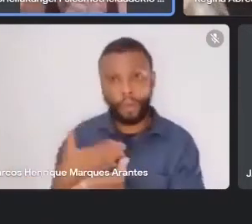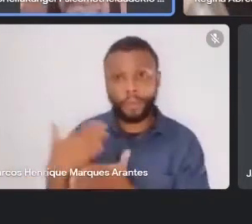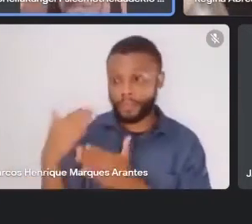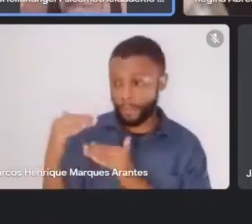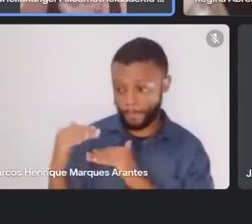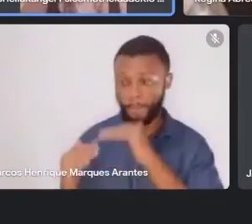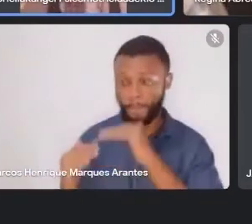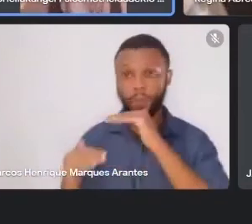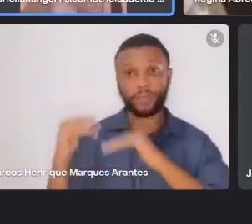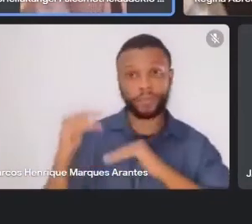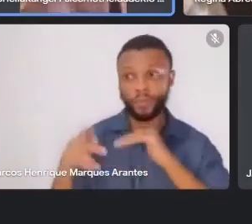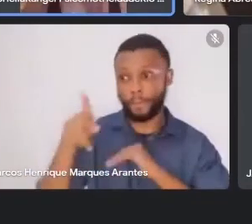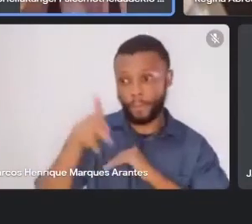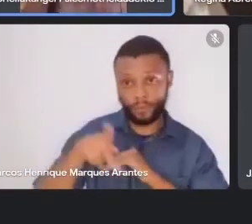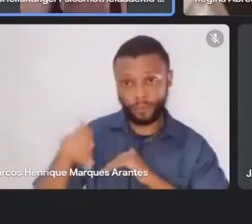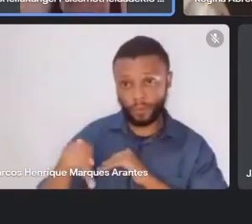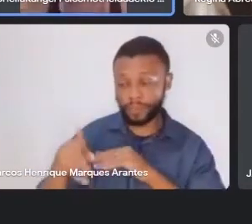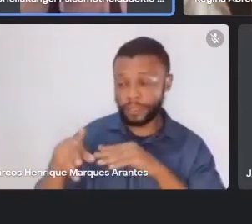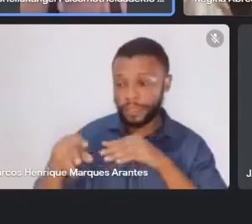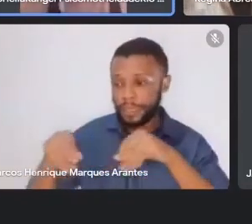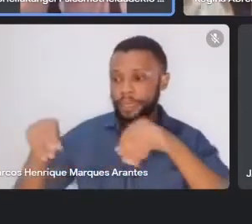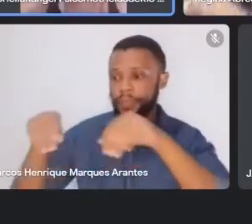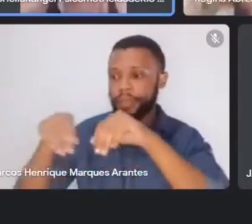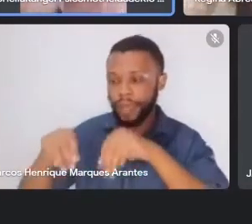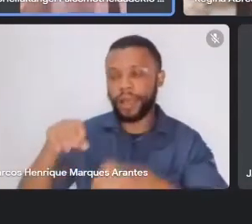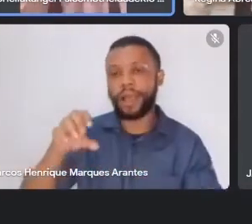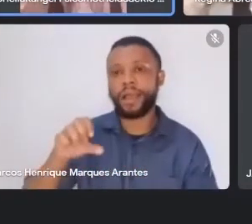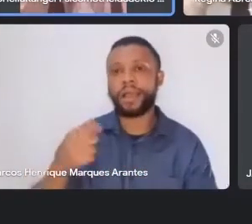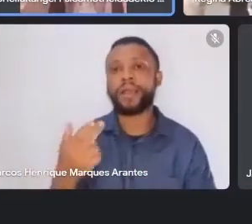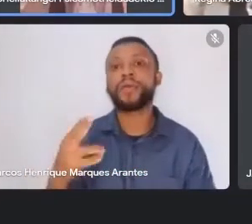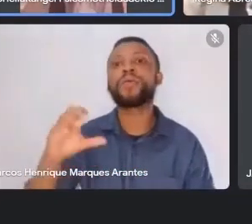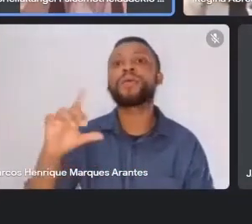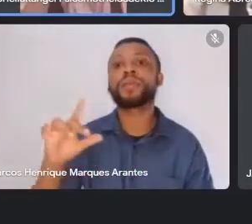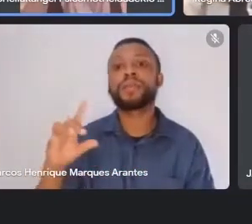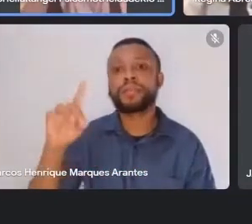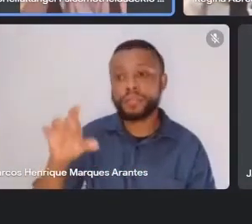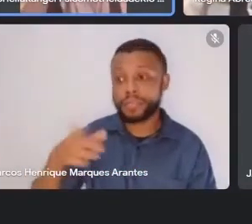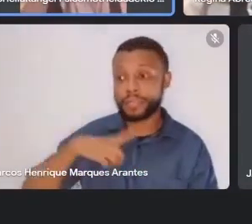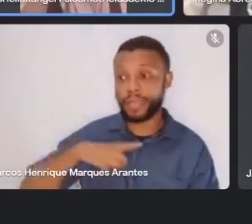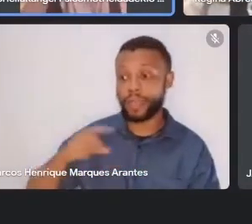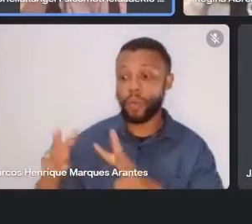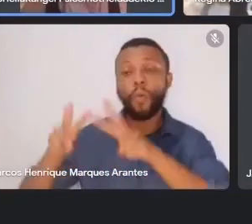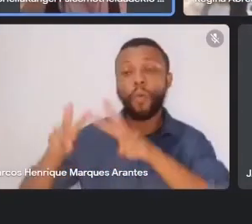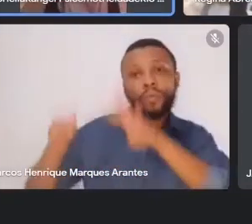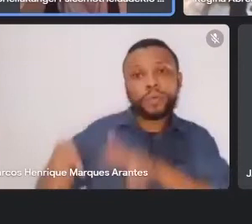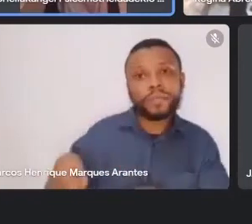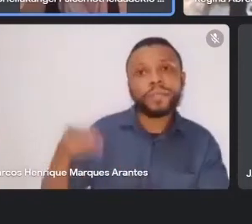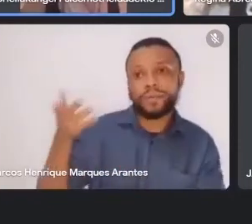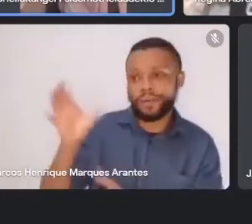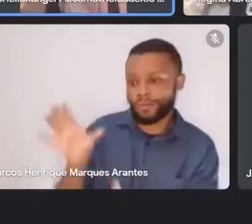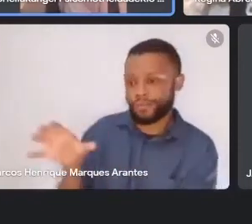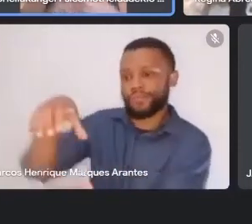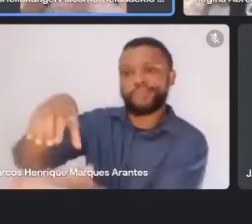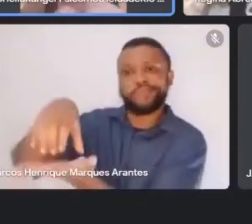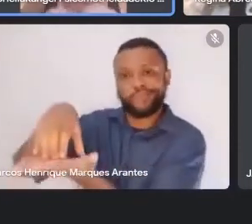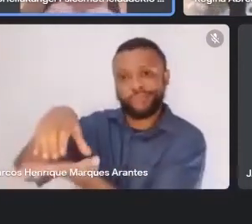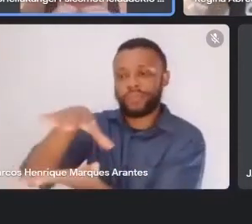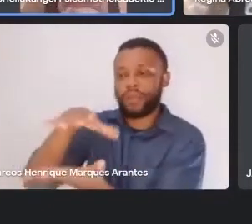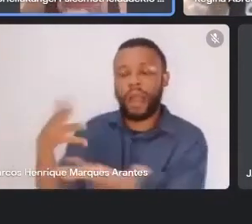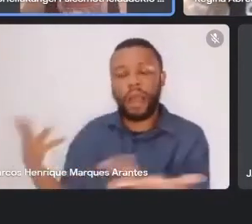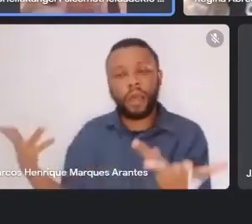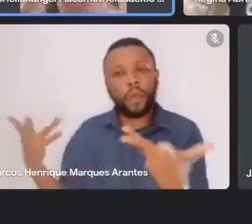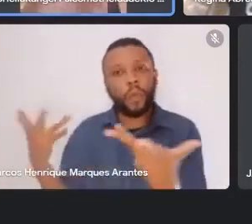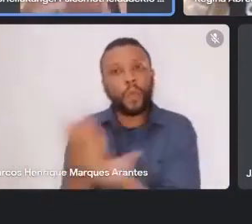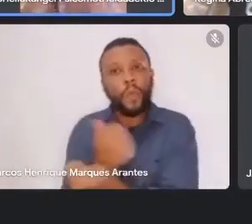docente na terra de Euclides, lá onde tem o museu, onde tem o museu, muito bem, e eu achei incrível, porque assim, a minha primeira